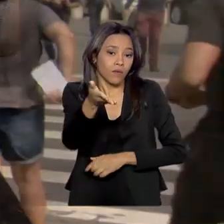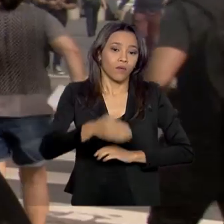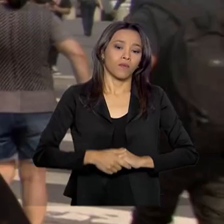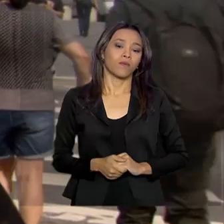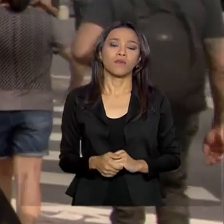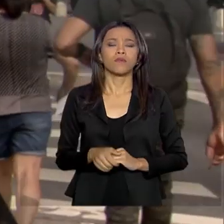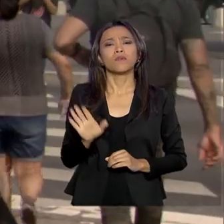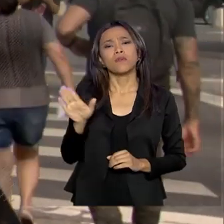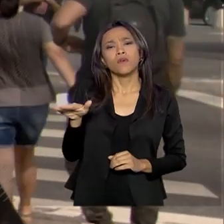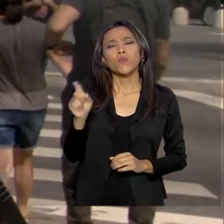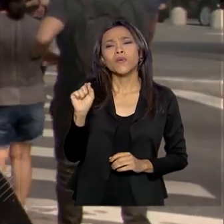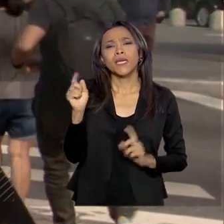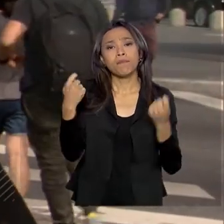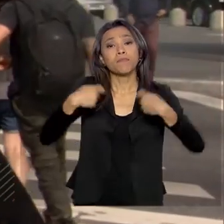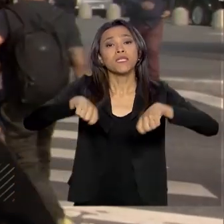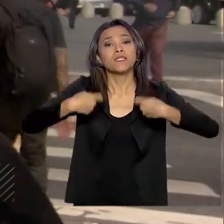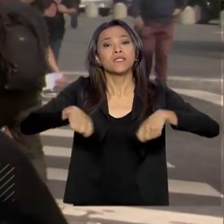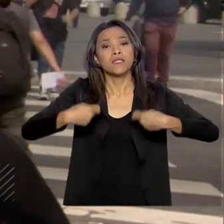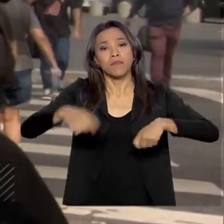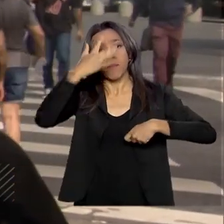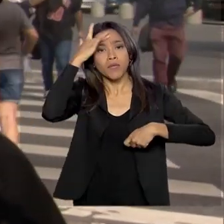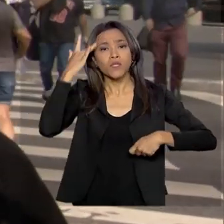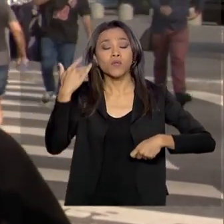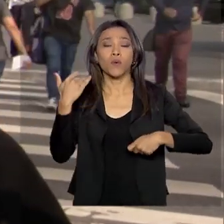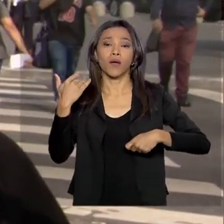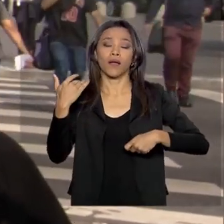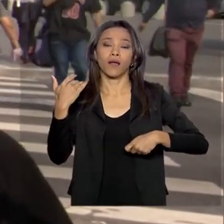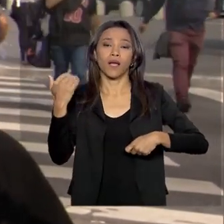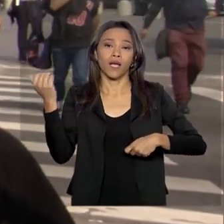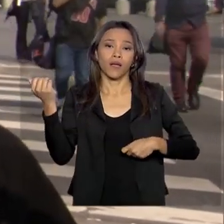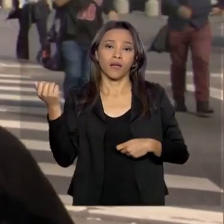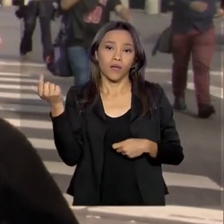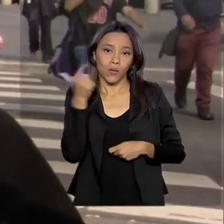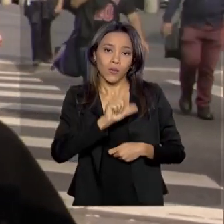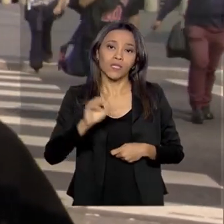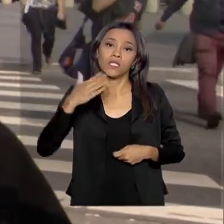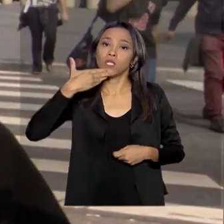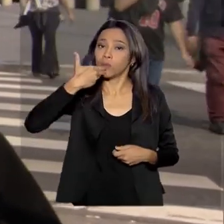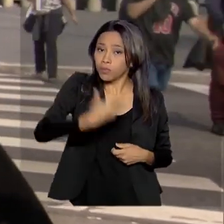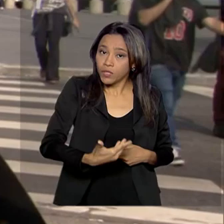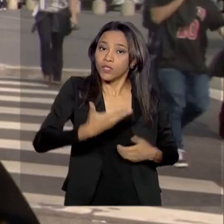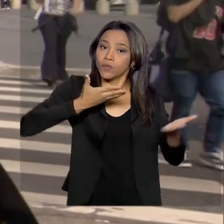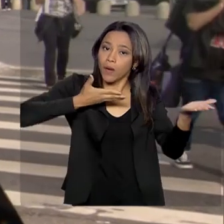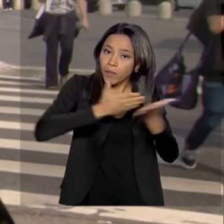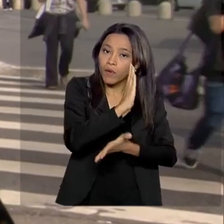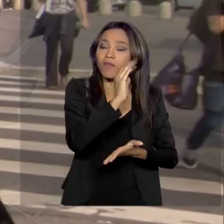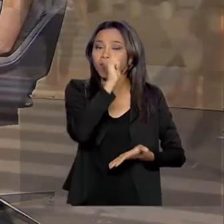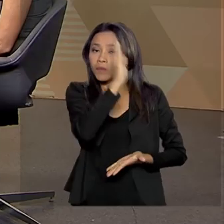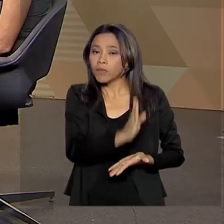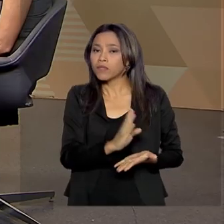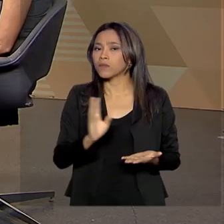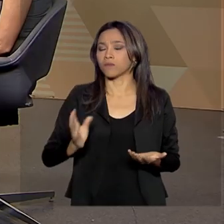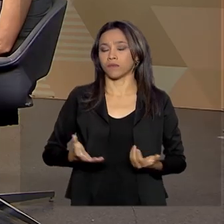O que é preciso para um refugiado ter um pedido de refúgio aprovado no Brasil?